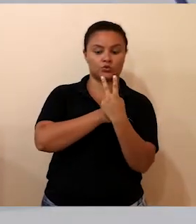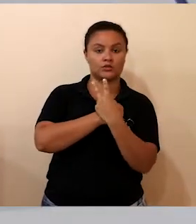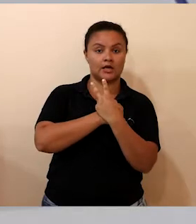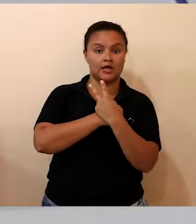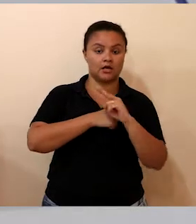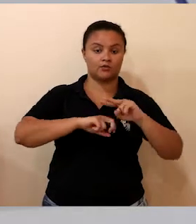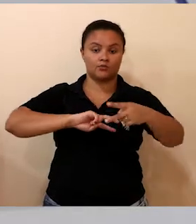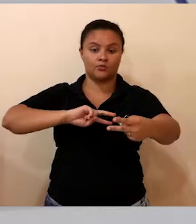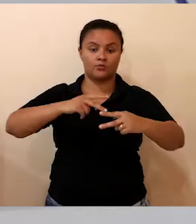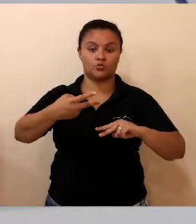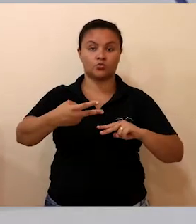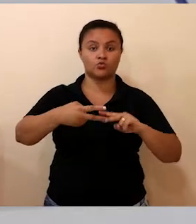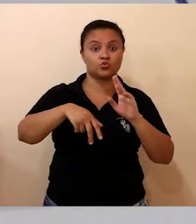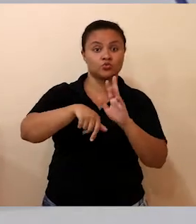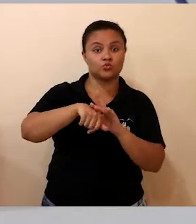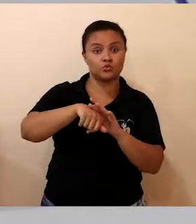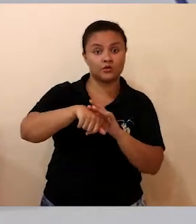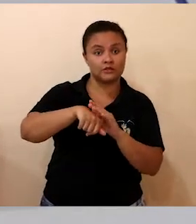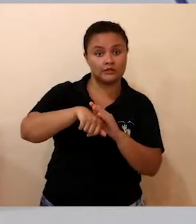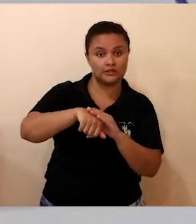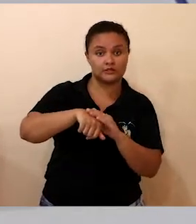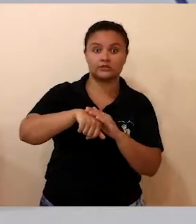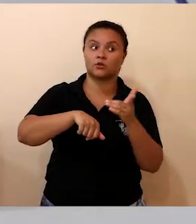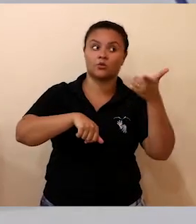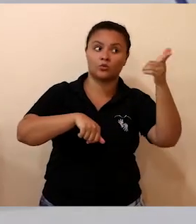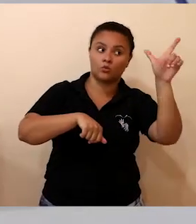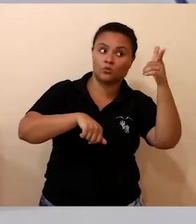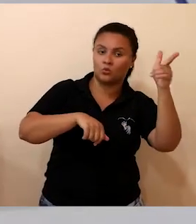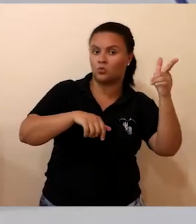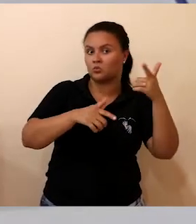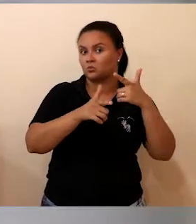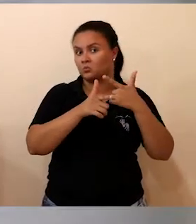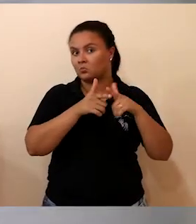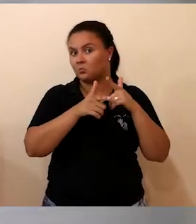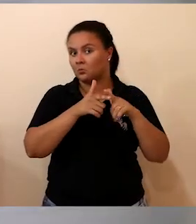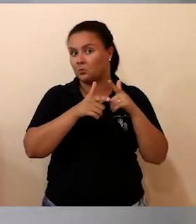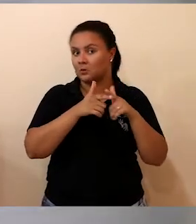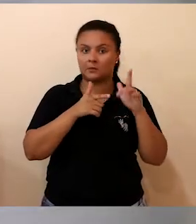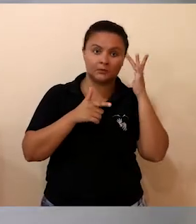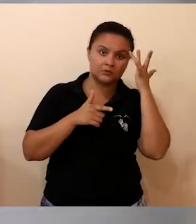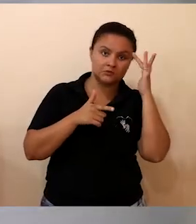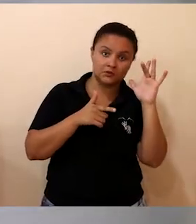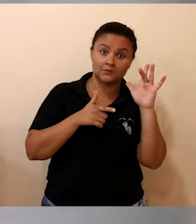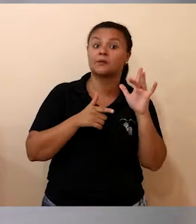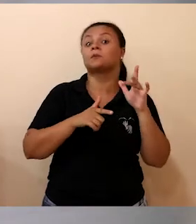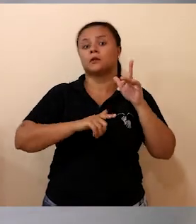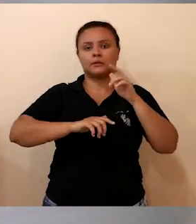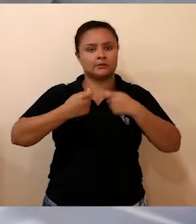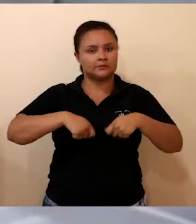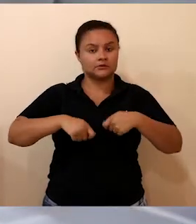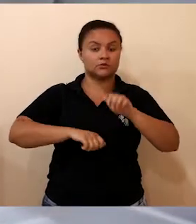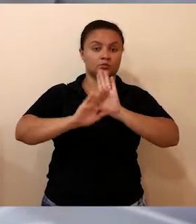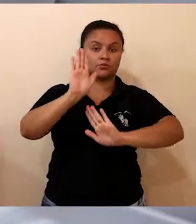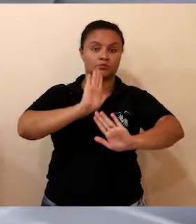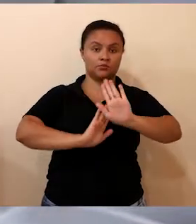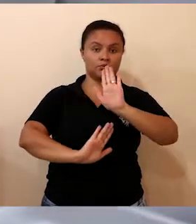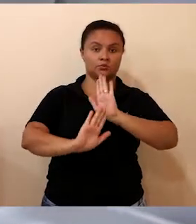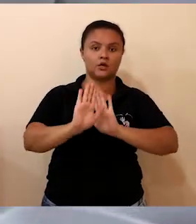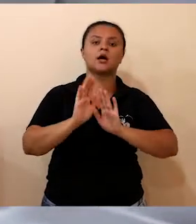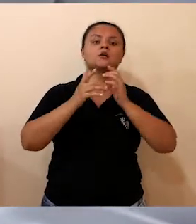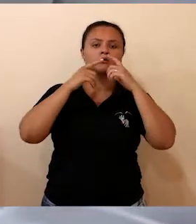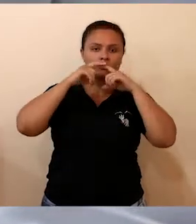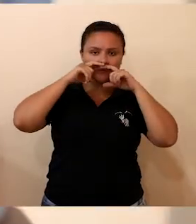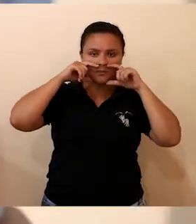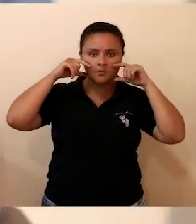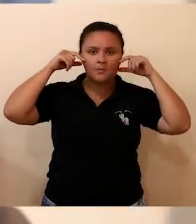outra, do paciente, né? Ou de outra função, de acordo com o que a gente realmente quer frisar. Por isso que é importante você ter uma